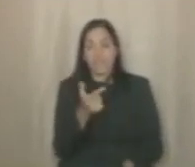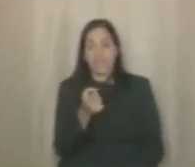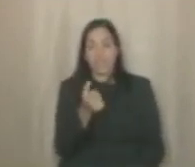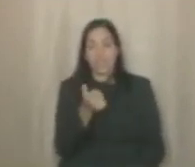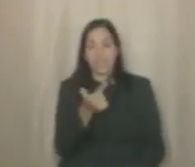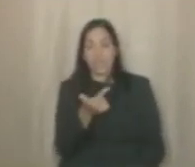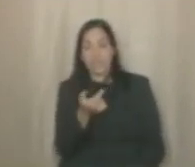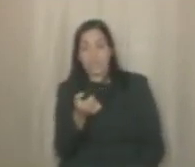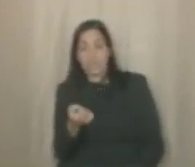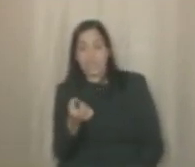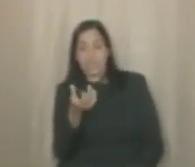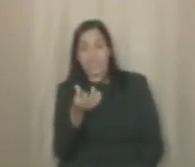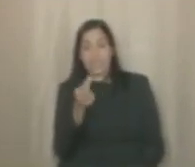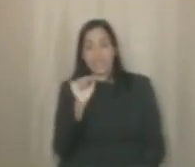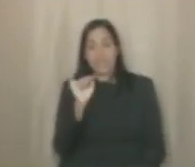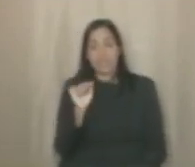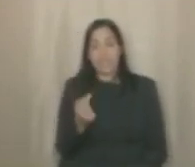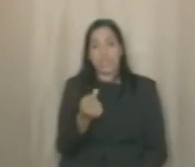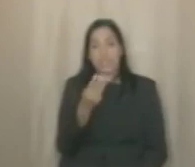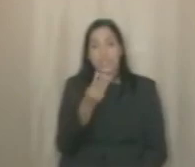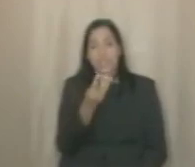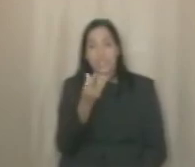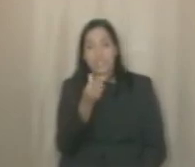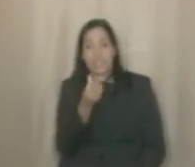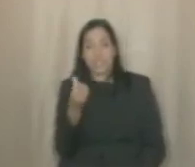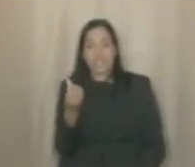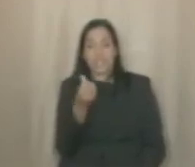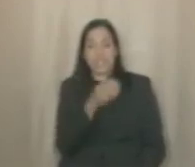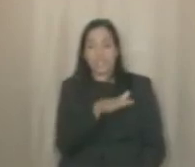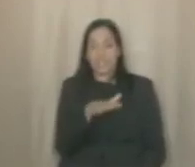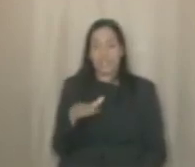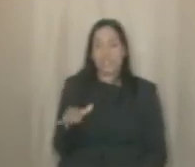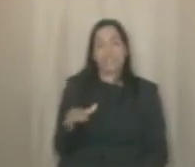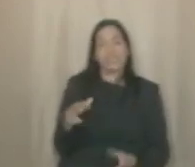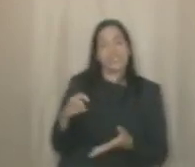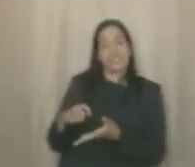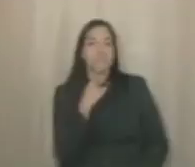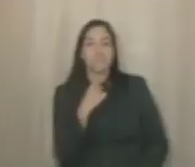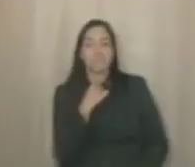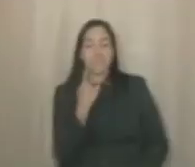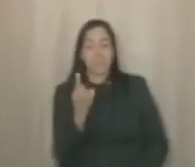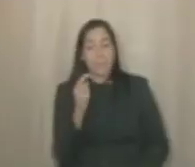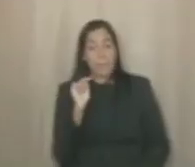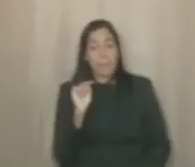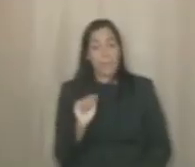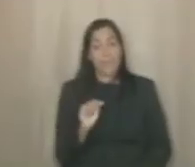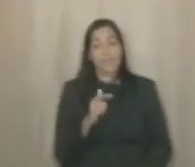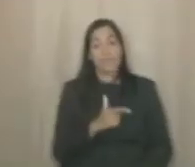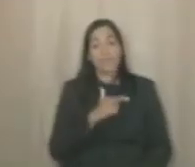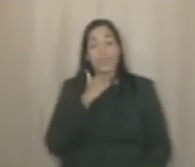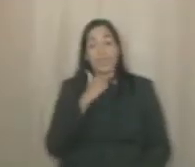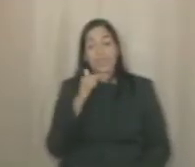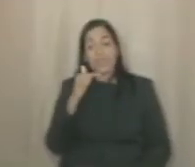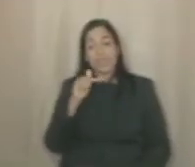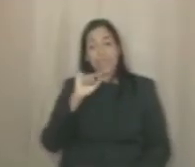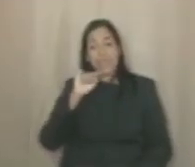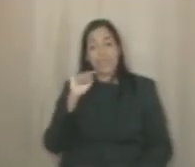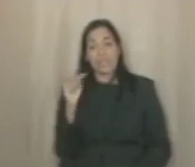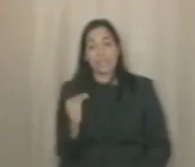6.363 crianças matriculadas em creches da rede pública. Atualmente, são 7